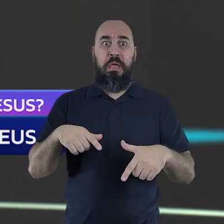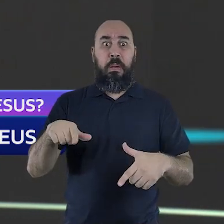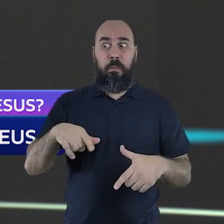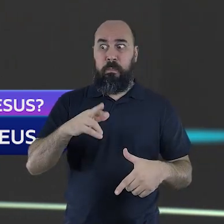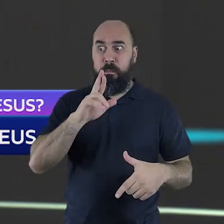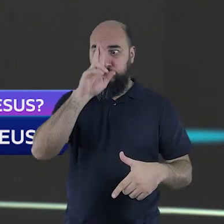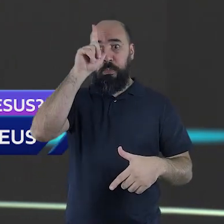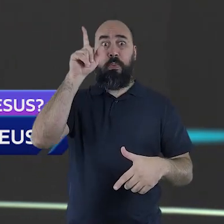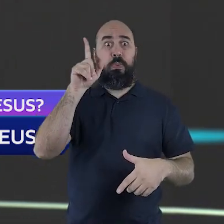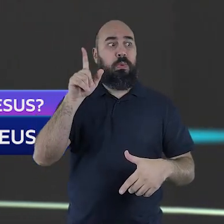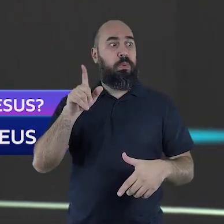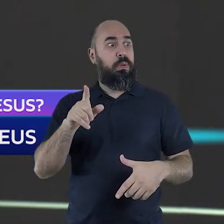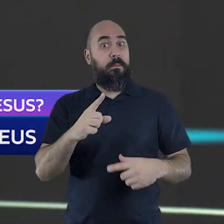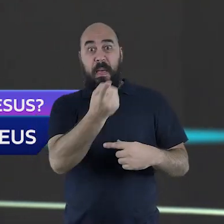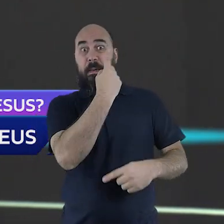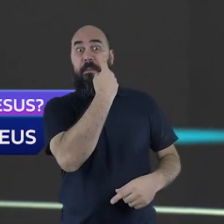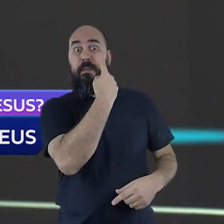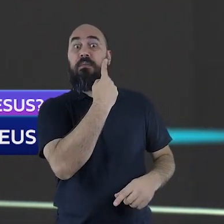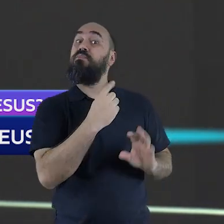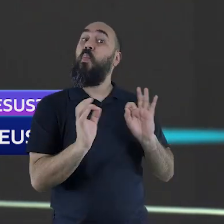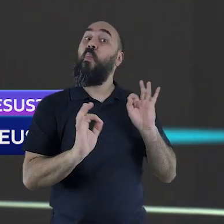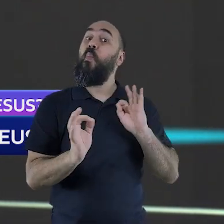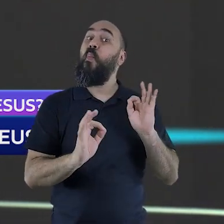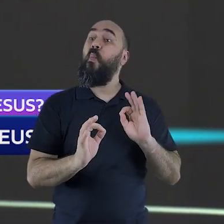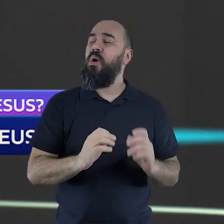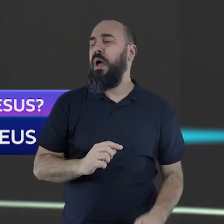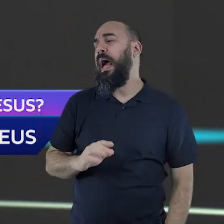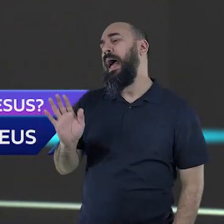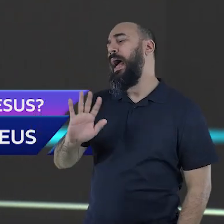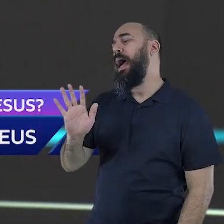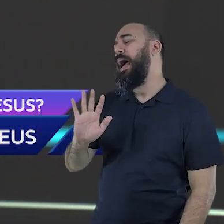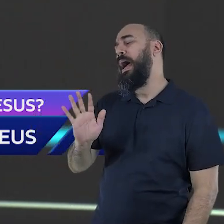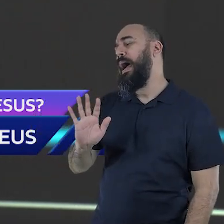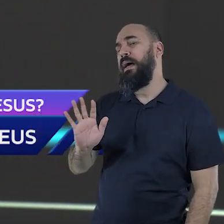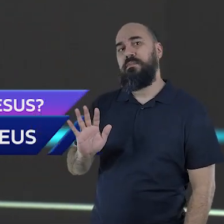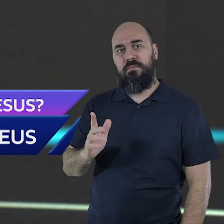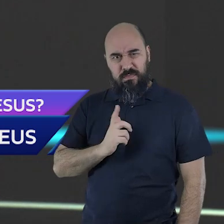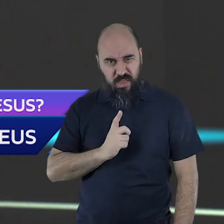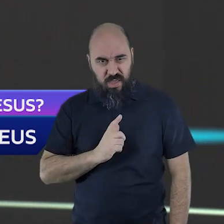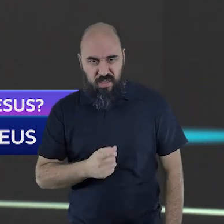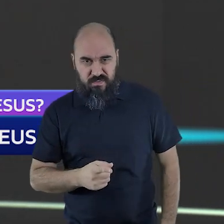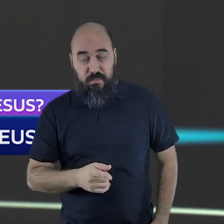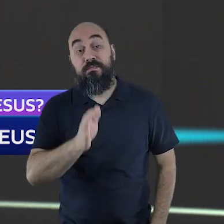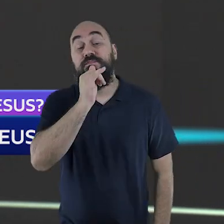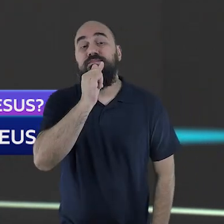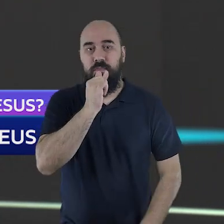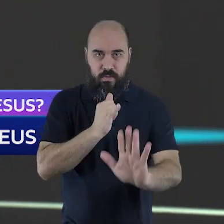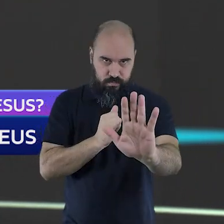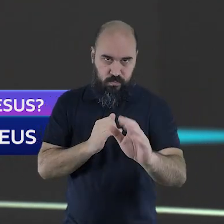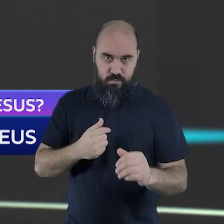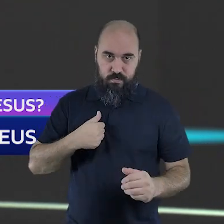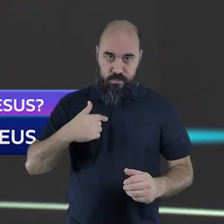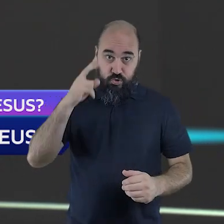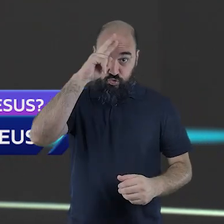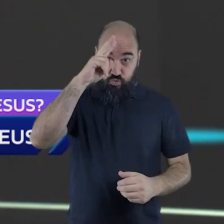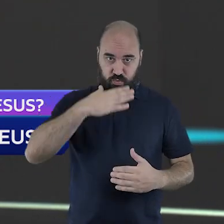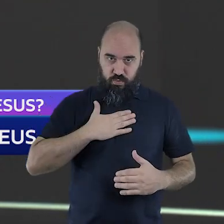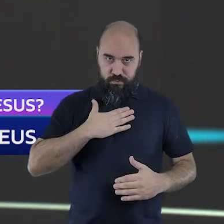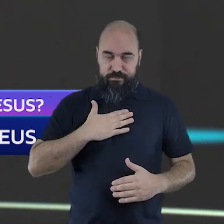O ano era 2003. E eu precisei pedir o carro do meu pai emprestado.